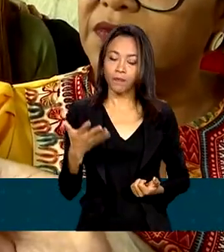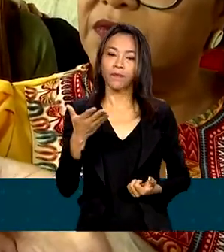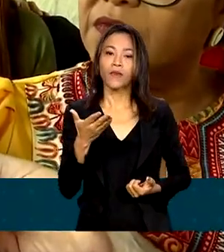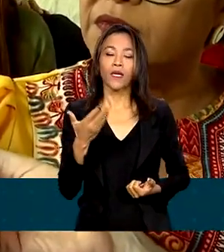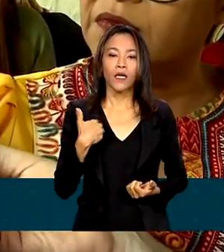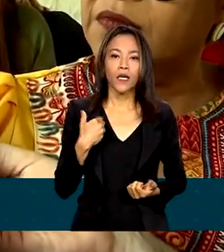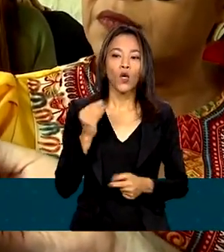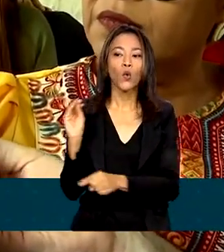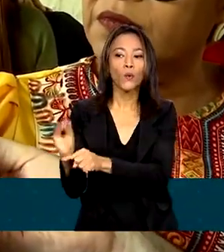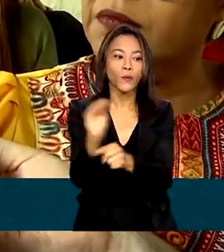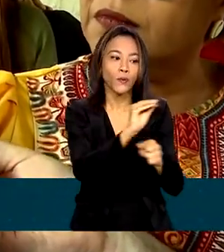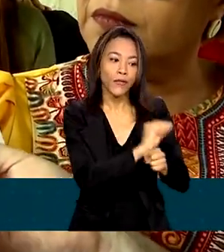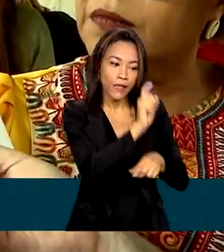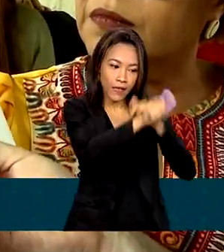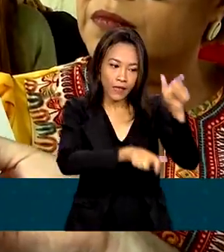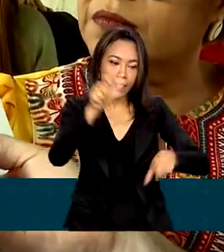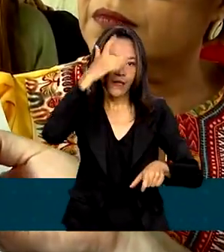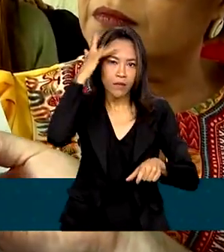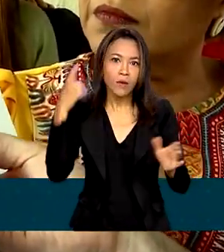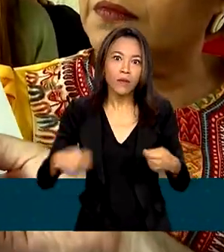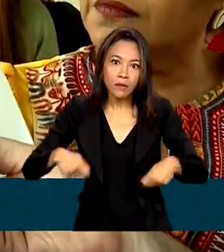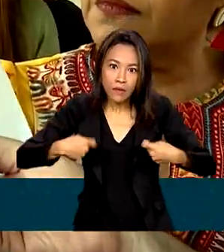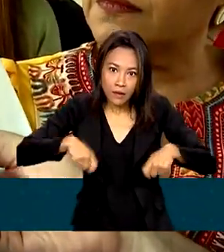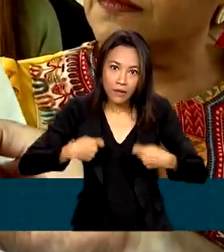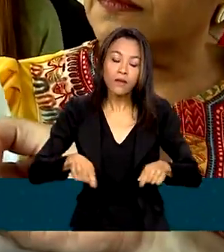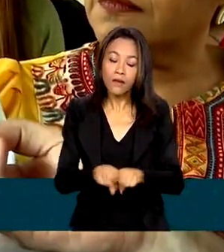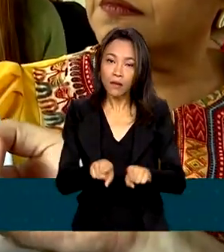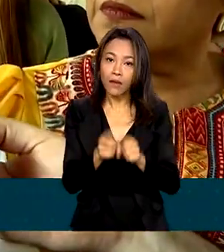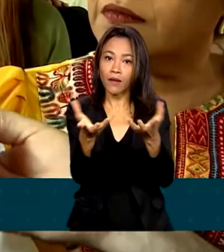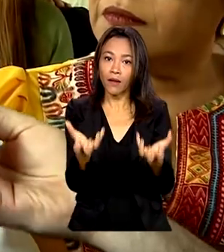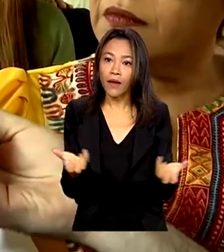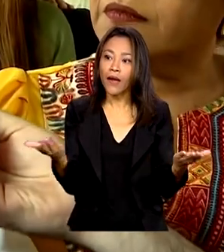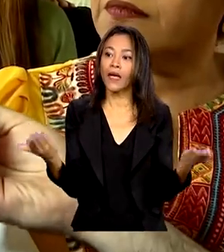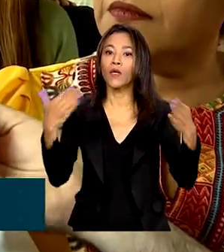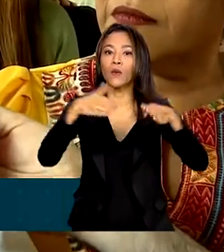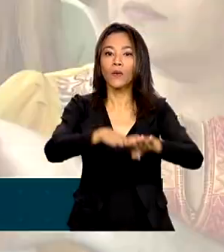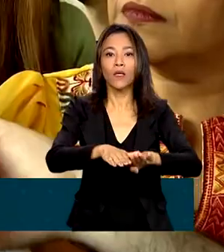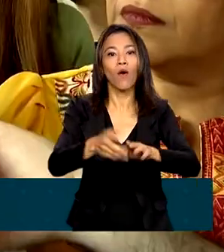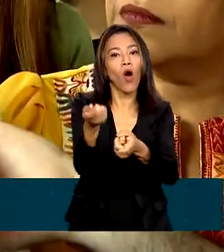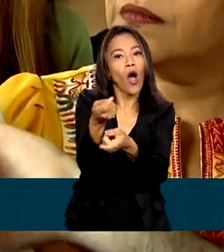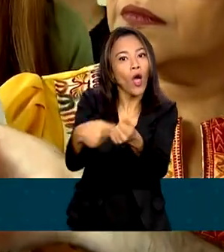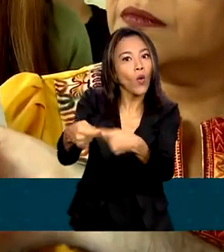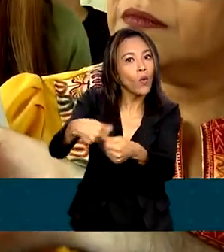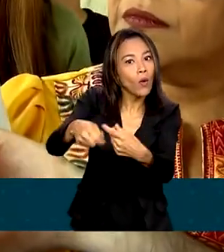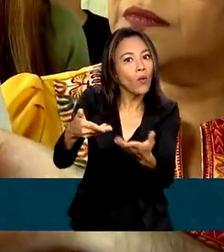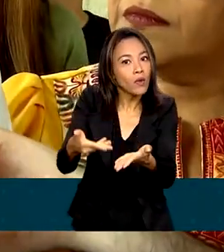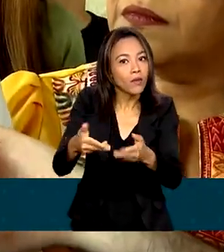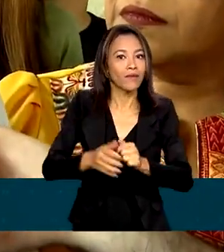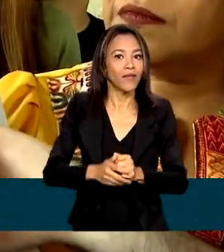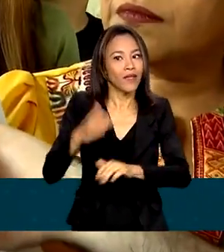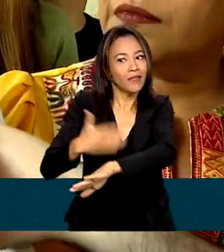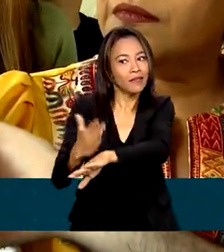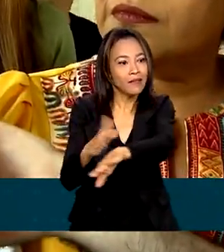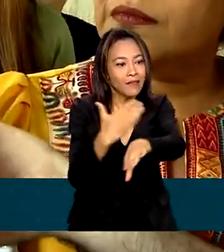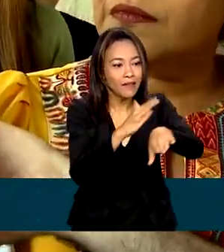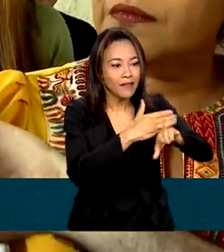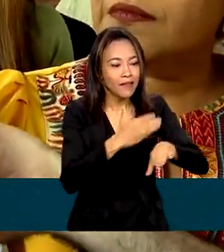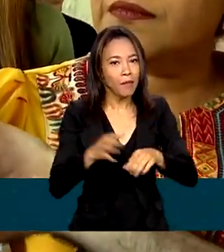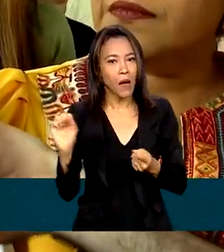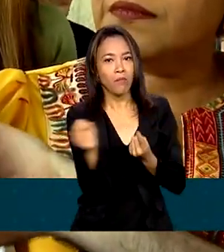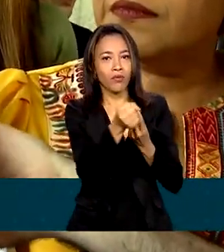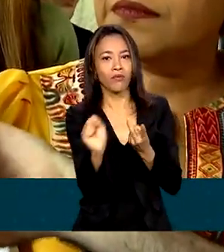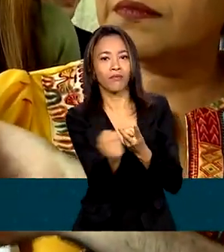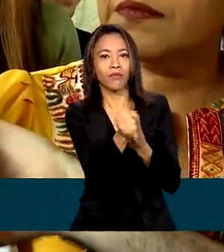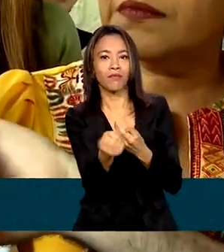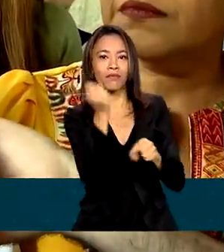das pessoas que mais precisa, também agora quer a inclusão socioeconômica. E essa qualificação para o emprego, para